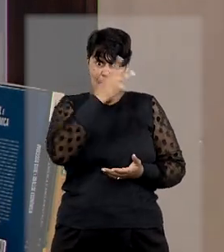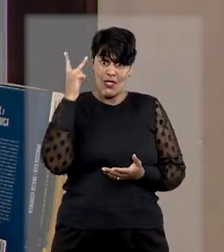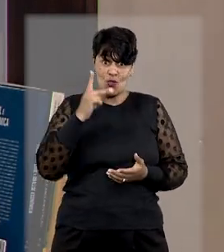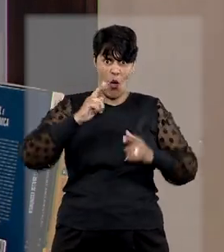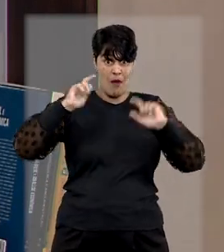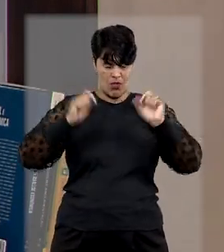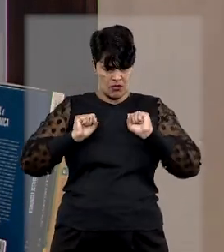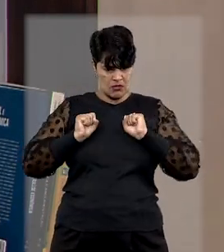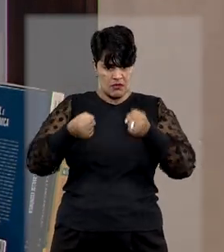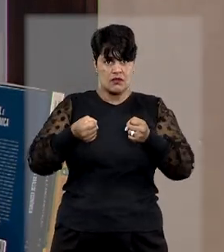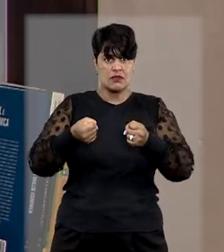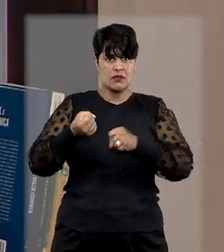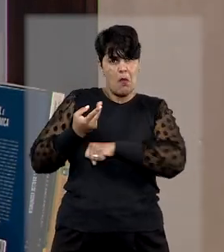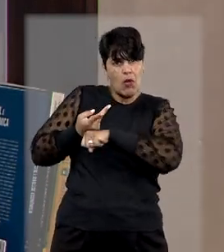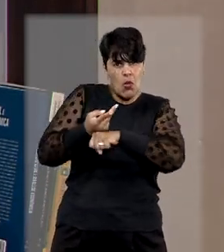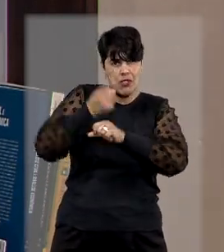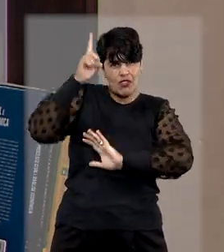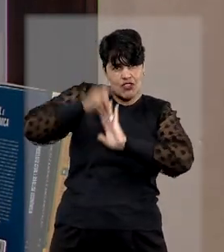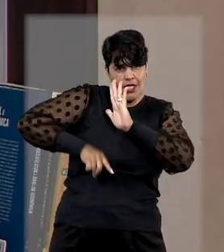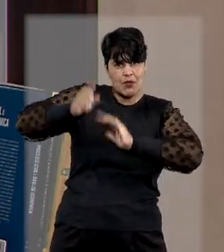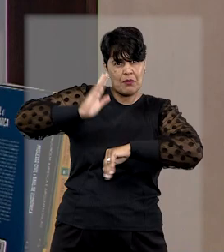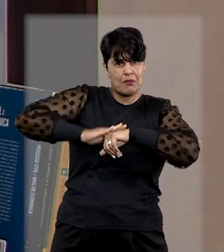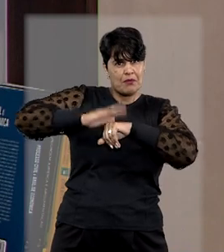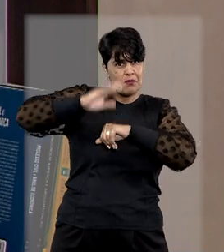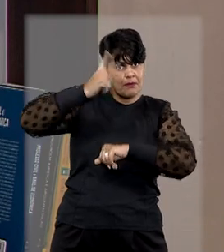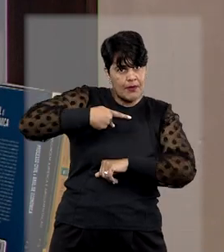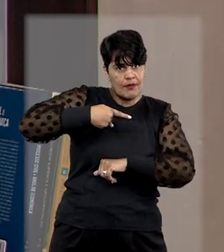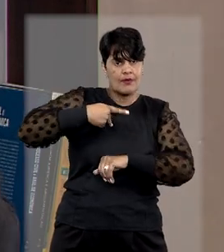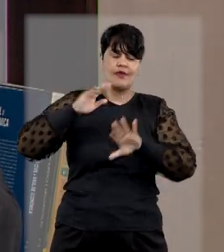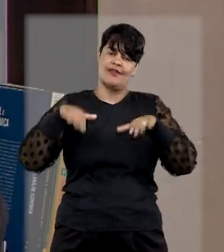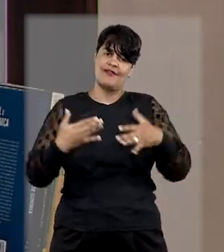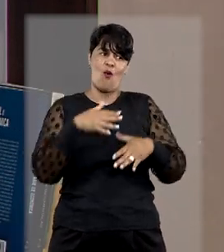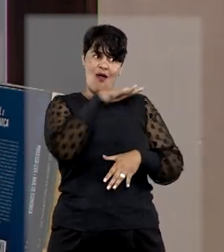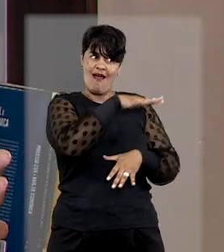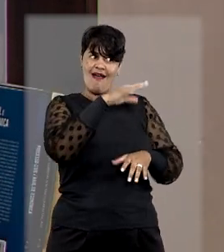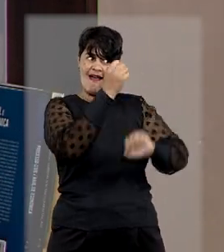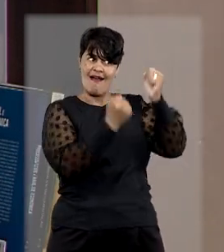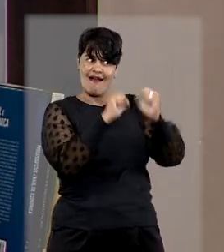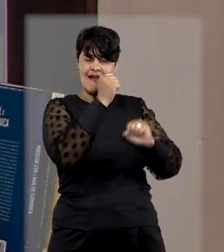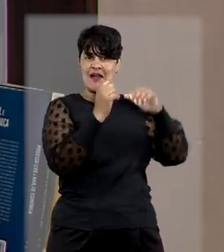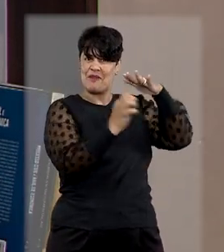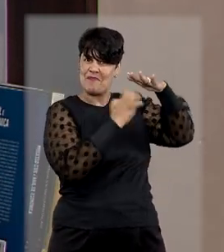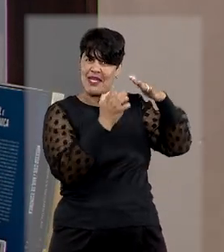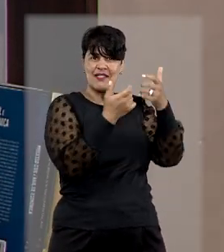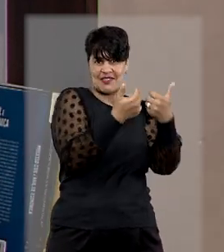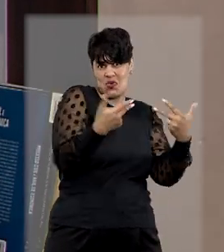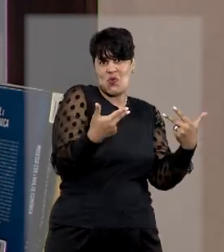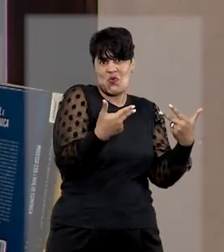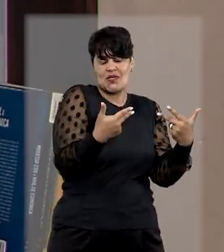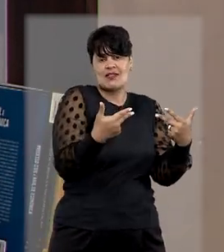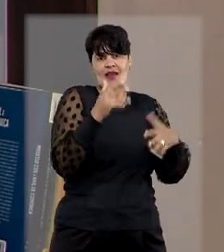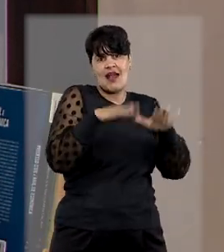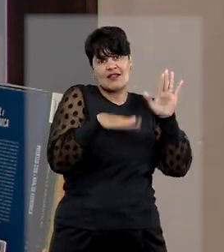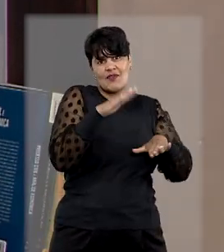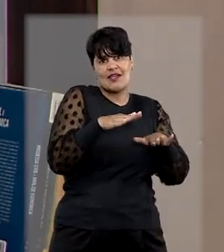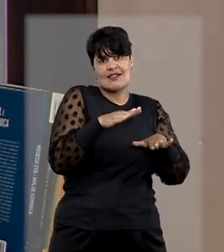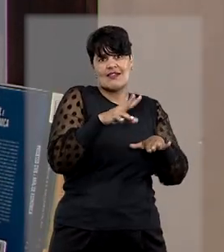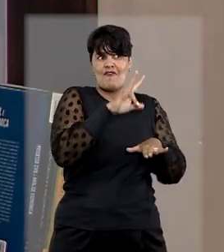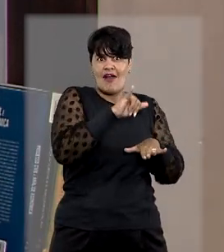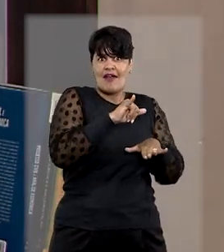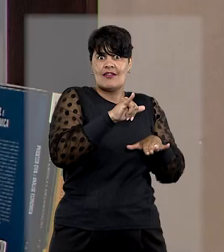seus direitos, menos os fornecedores, as pessoas em geral, porque nem sempre são os fornecedores, vão